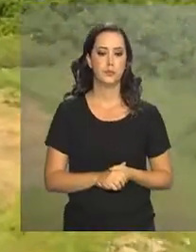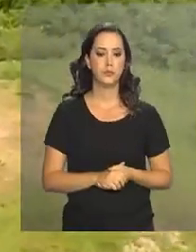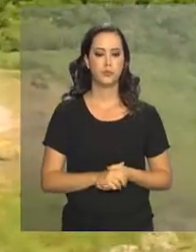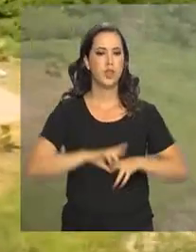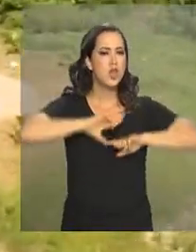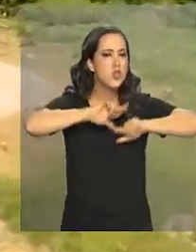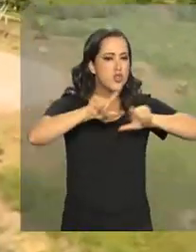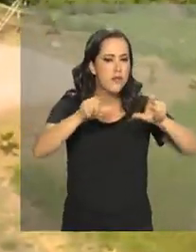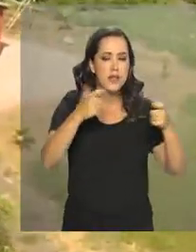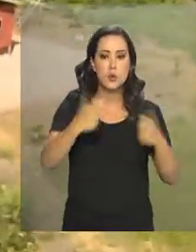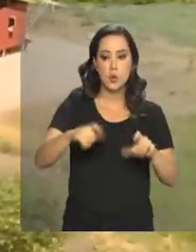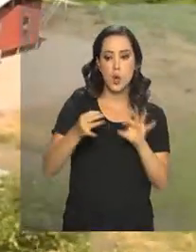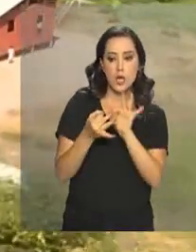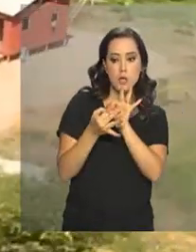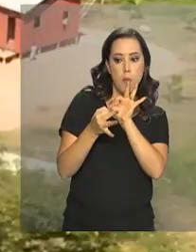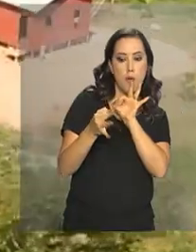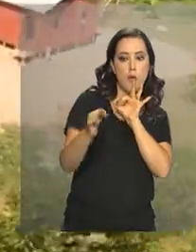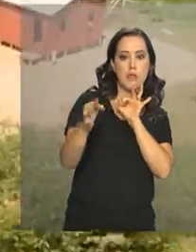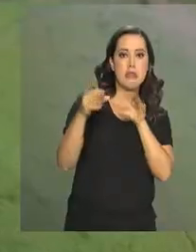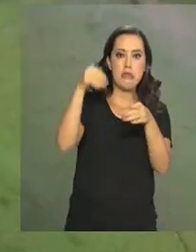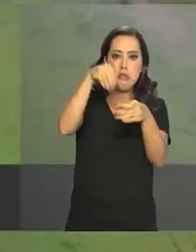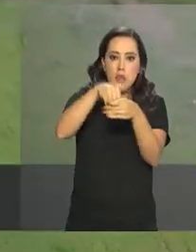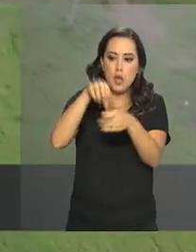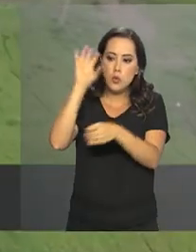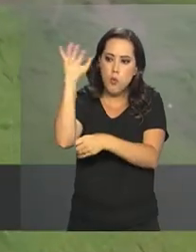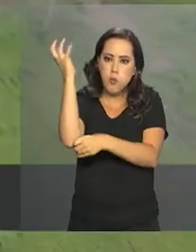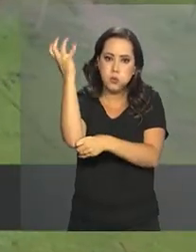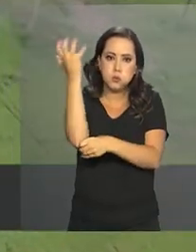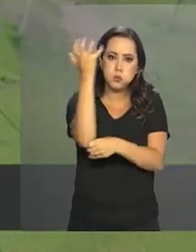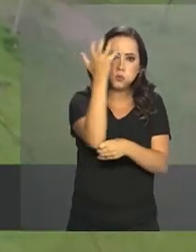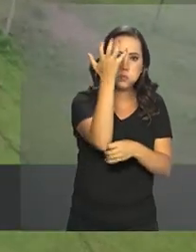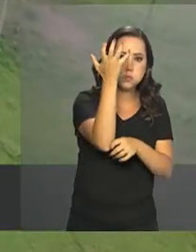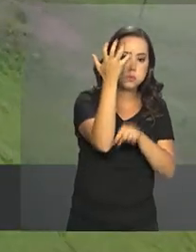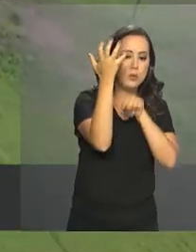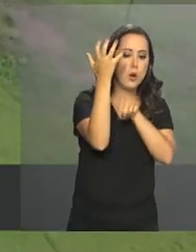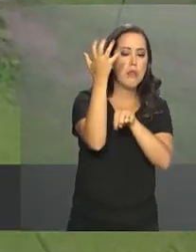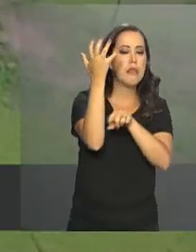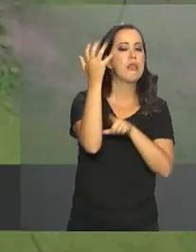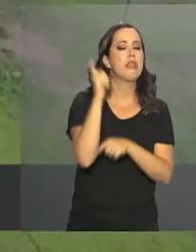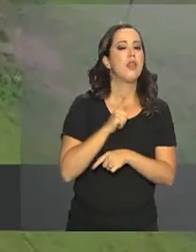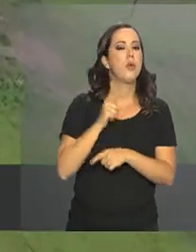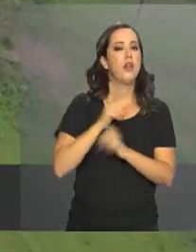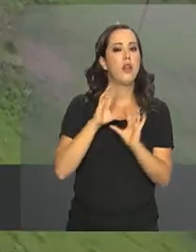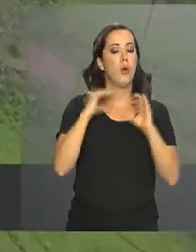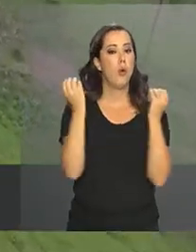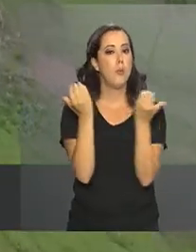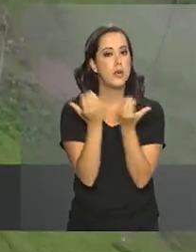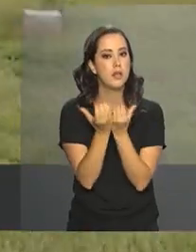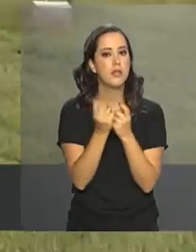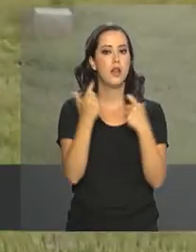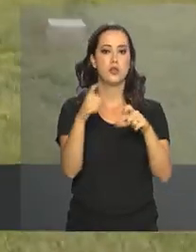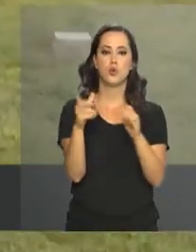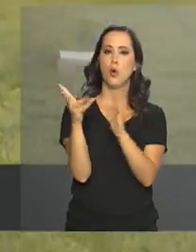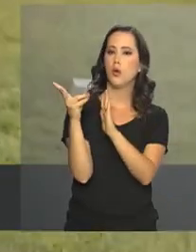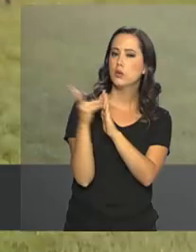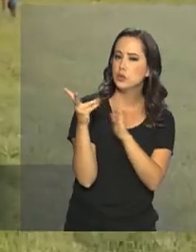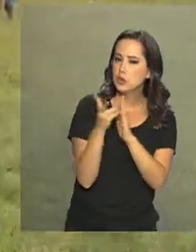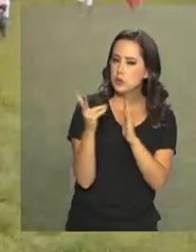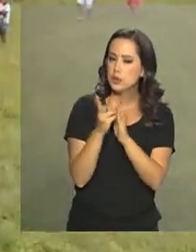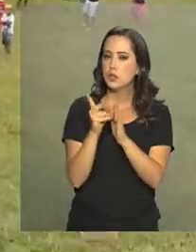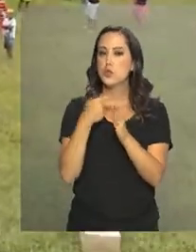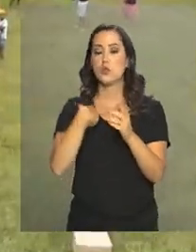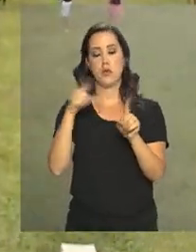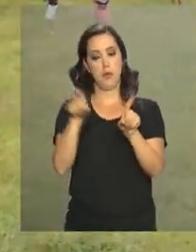Centenas de quilômetros floresta amazônica adentro estão comunidades, aldeias indígenas e seringais. Muitas das